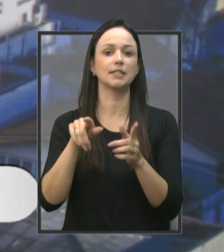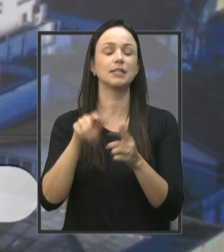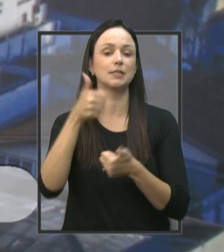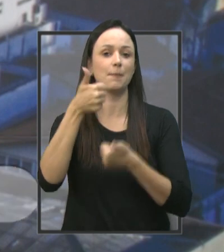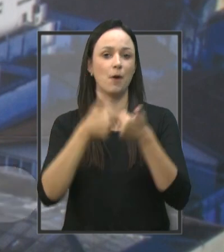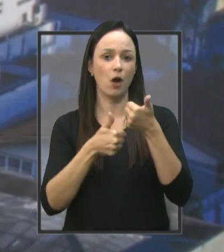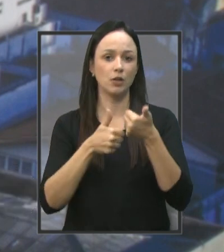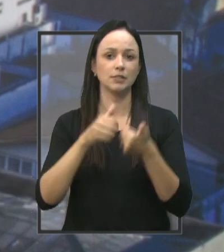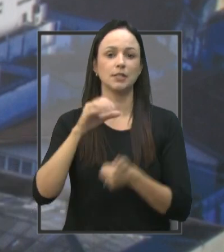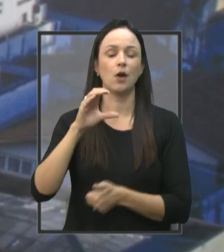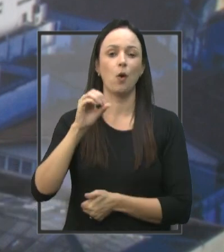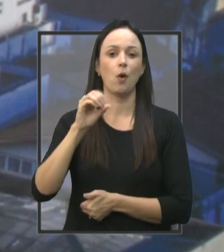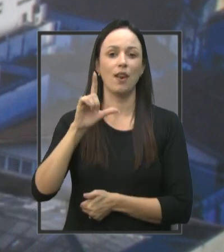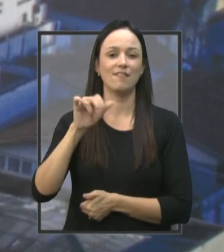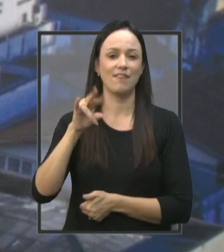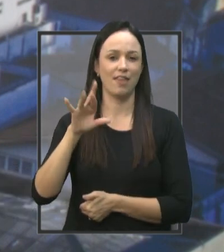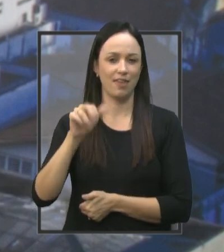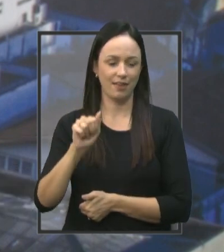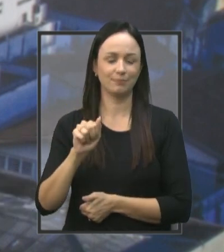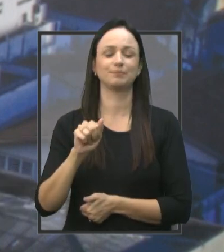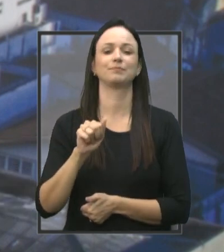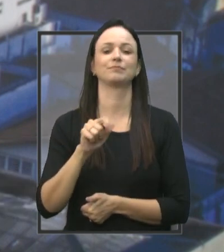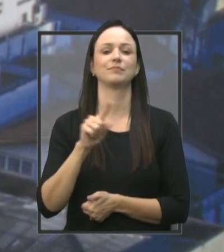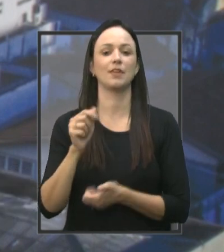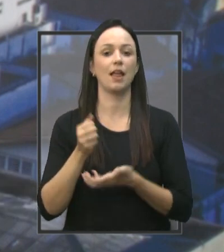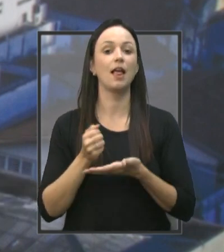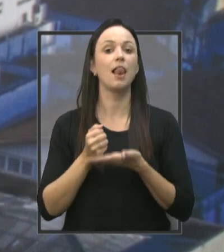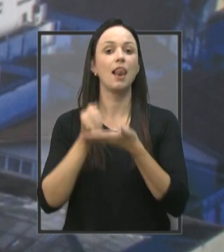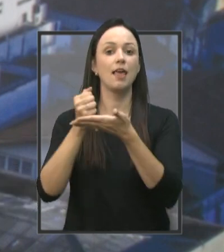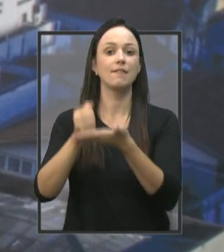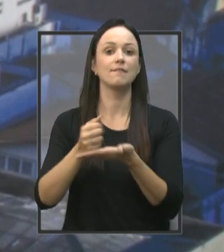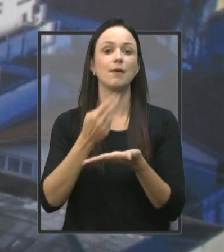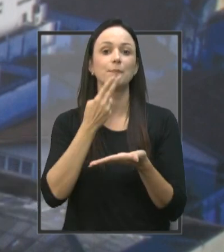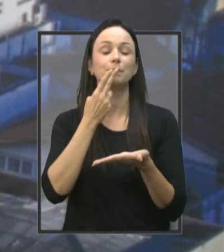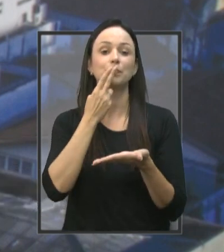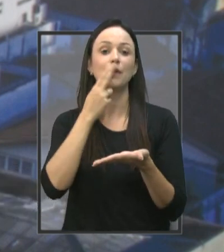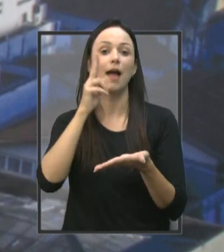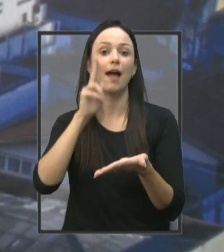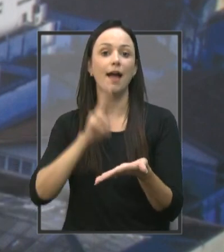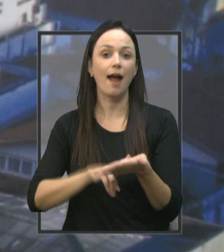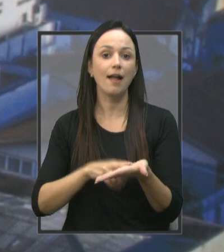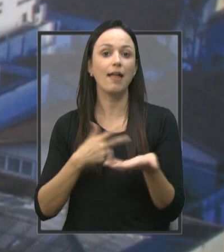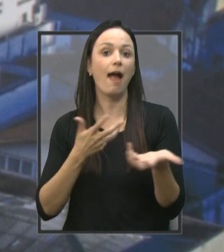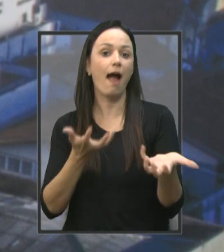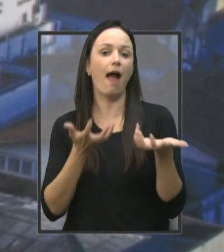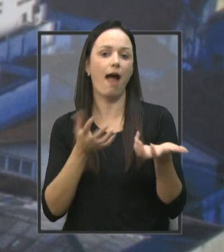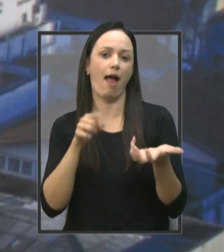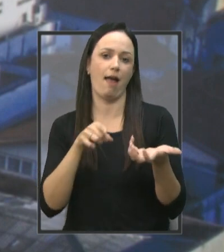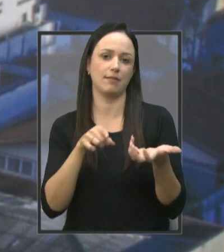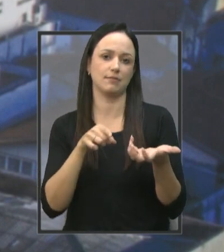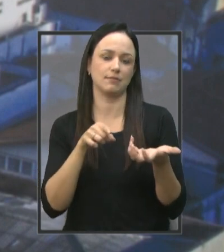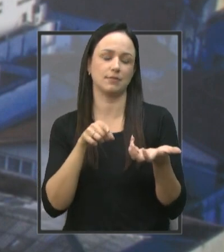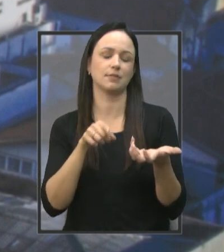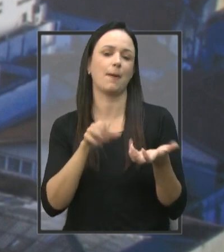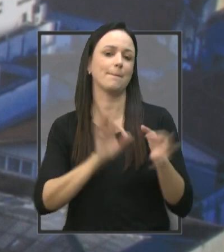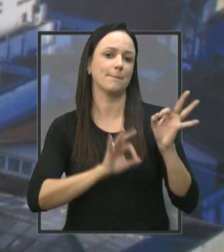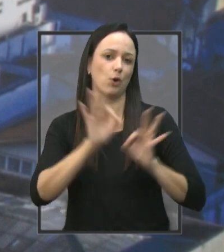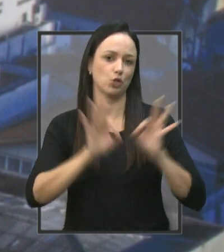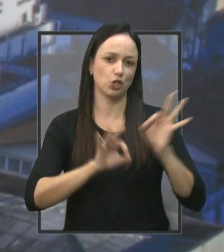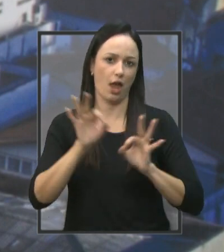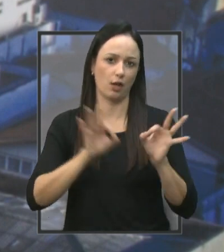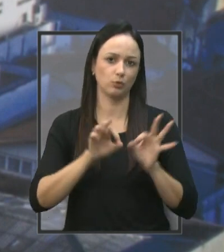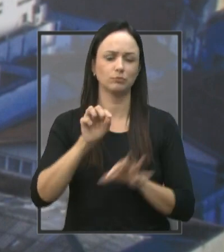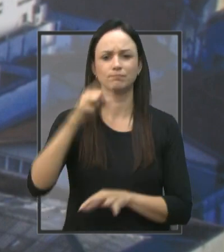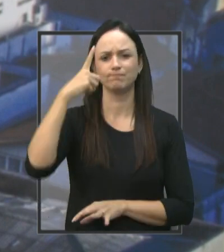Carlos Oliveira Para levar a carta de intenção do projeto Onde a ideia é ser